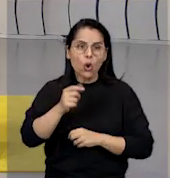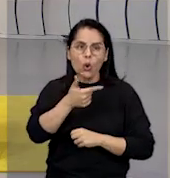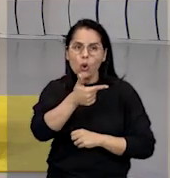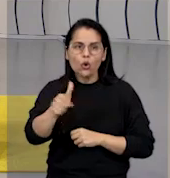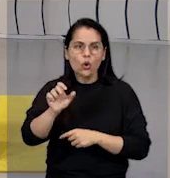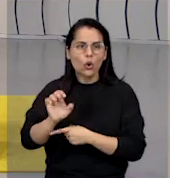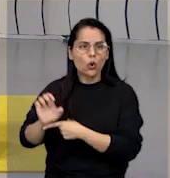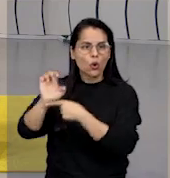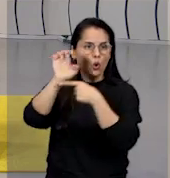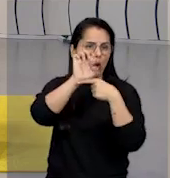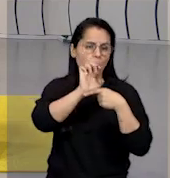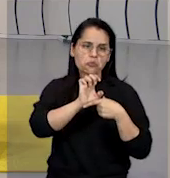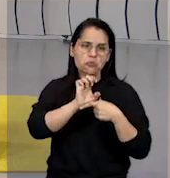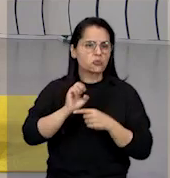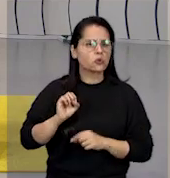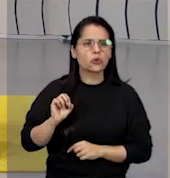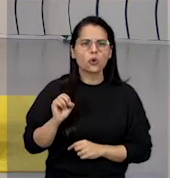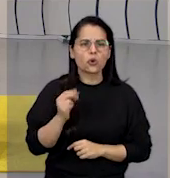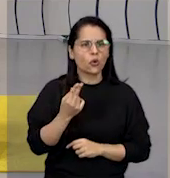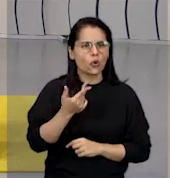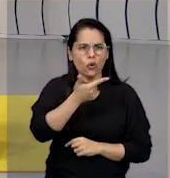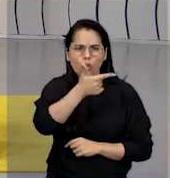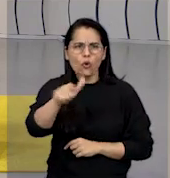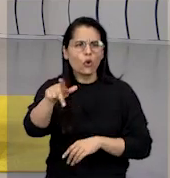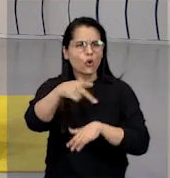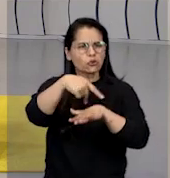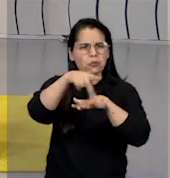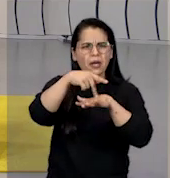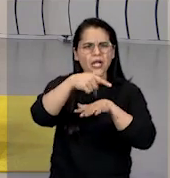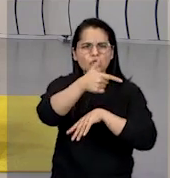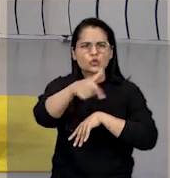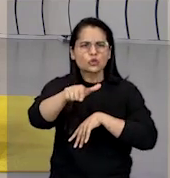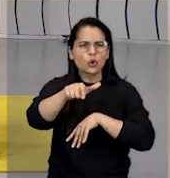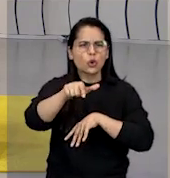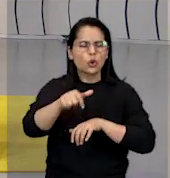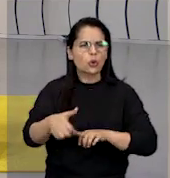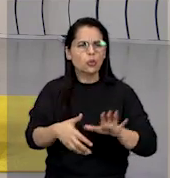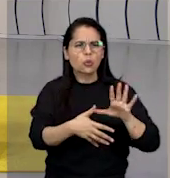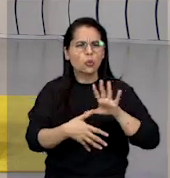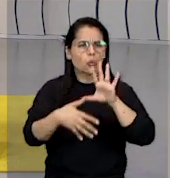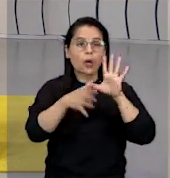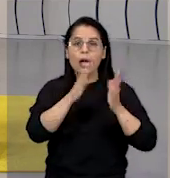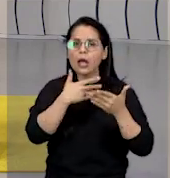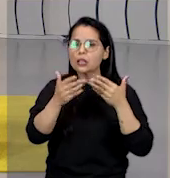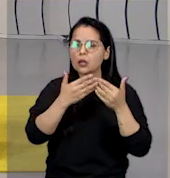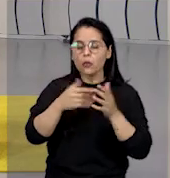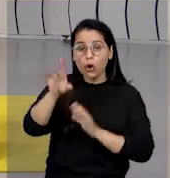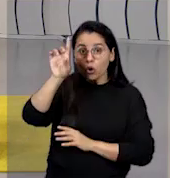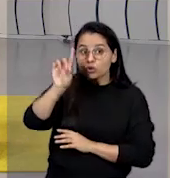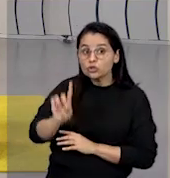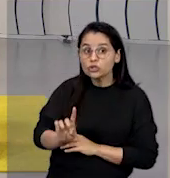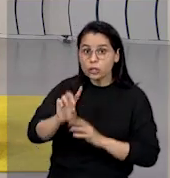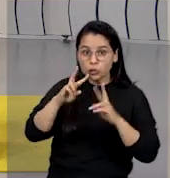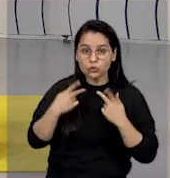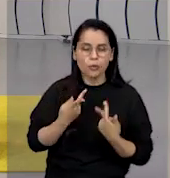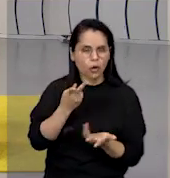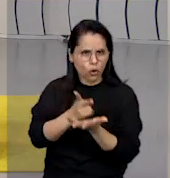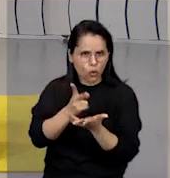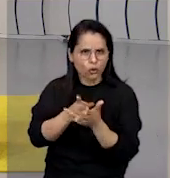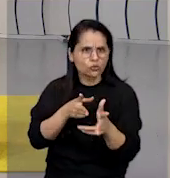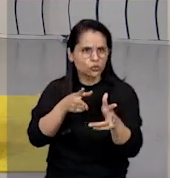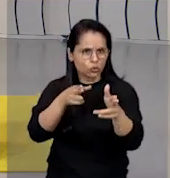estado, se é num outro país, num outro continente, não importa os direitos humanos, continuam valendo.